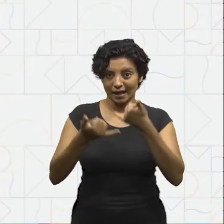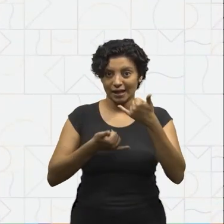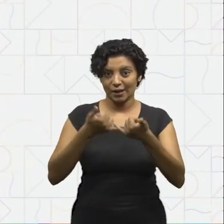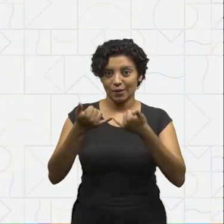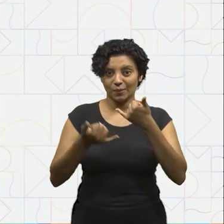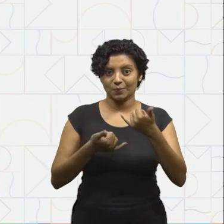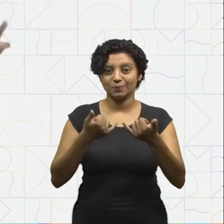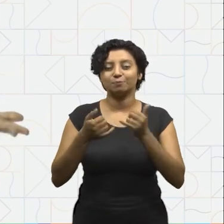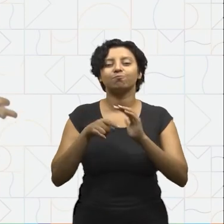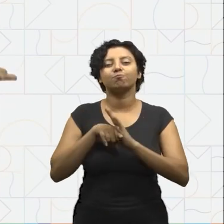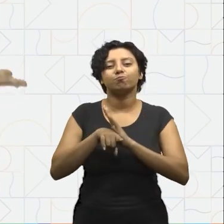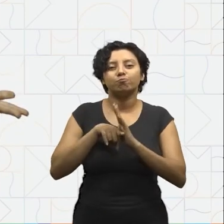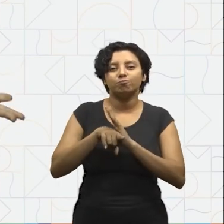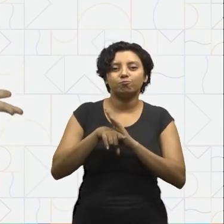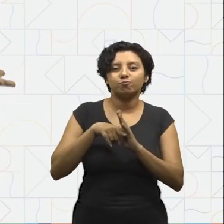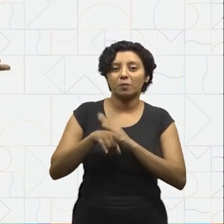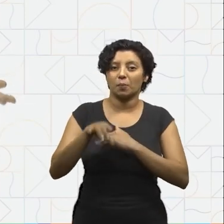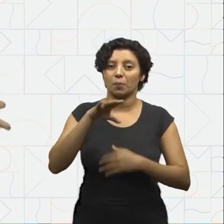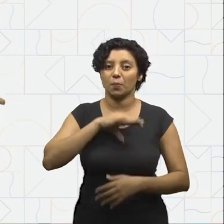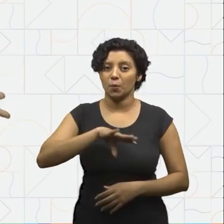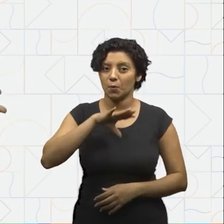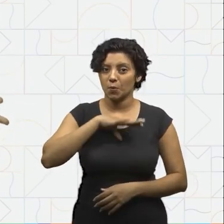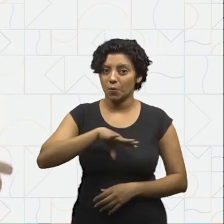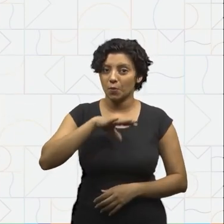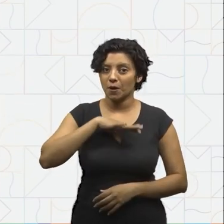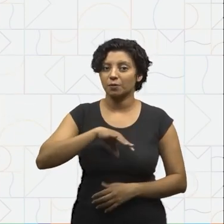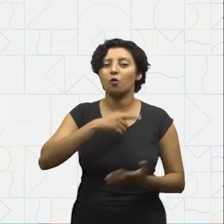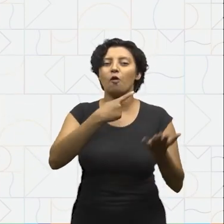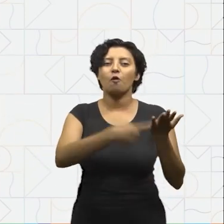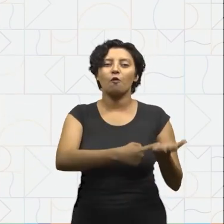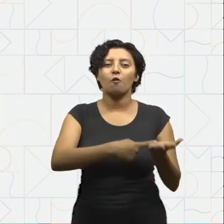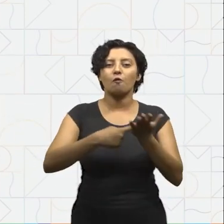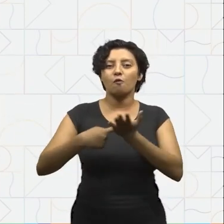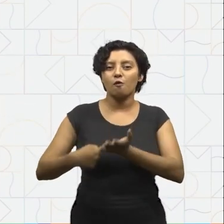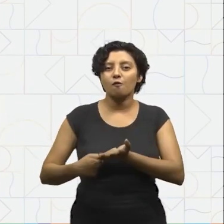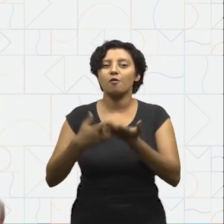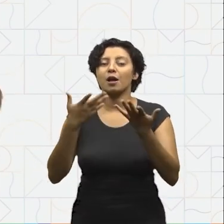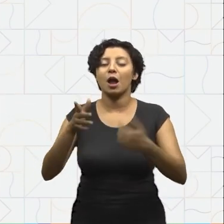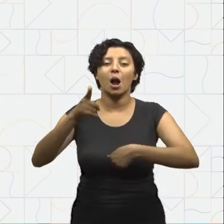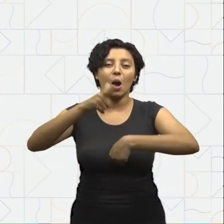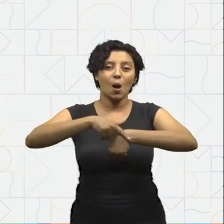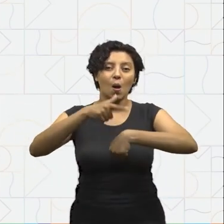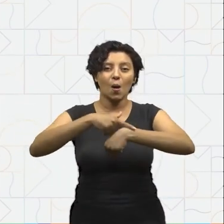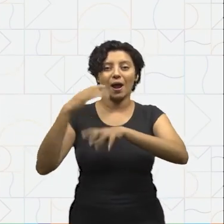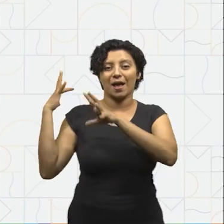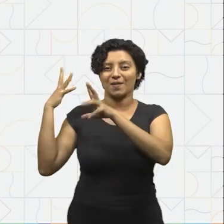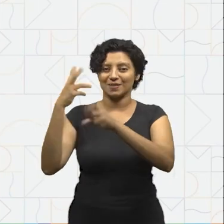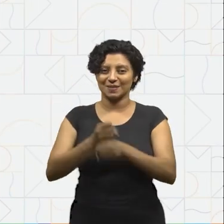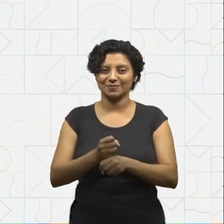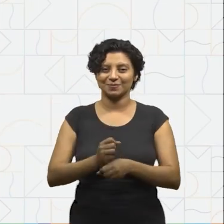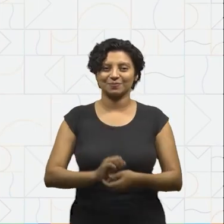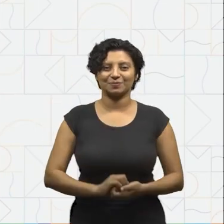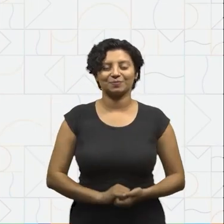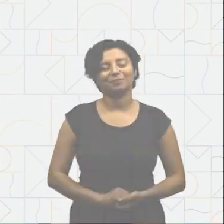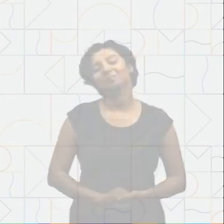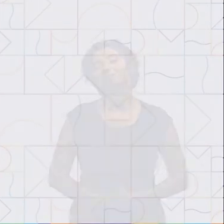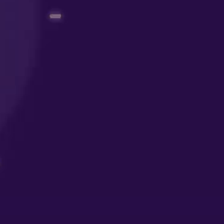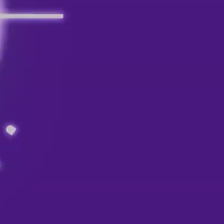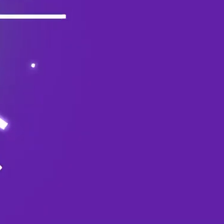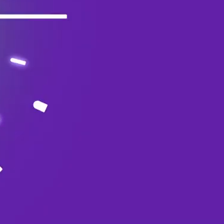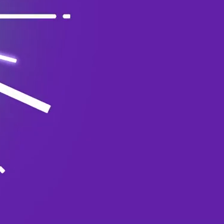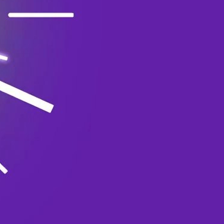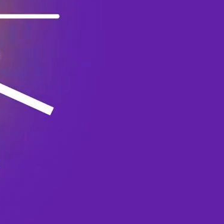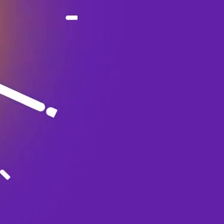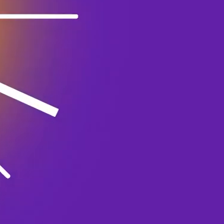bastante de detetives da língua portuguesa, convido você para a hora da revisão. Vamos lá?